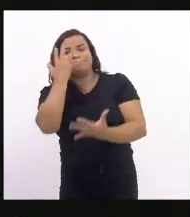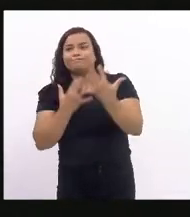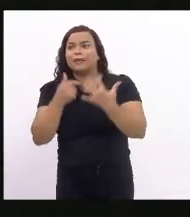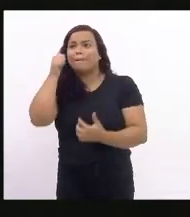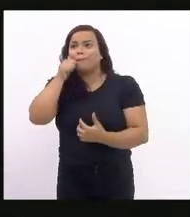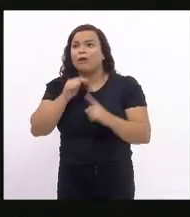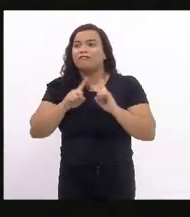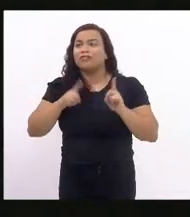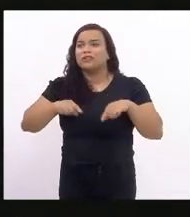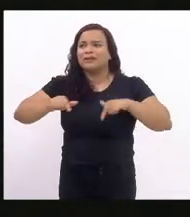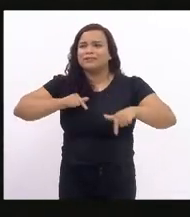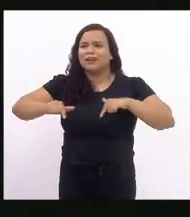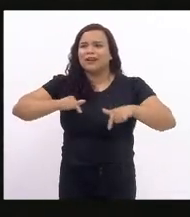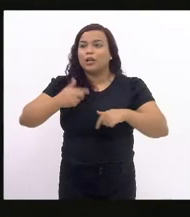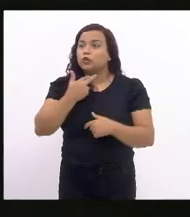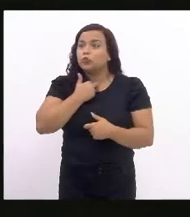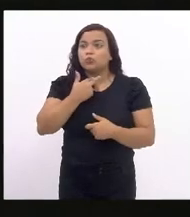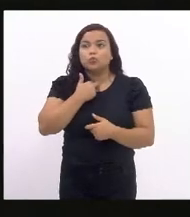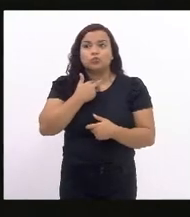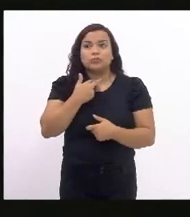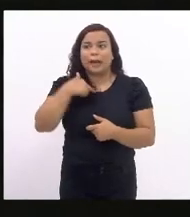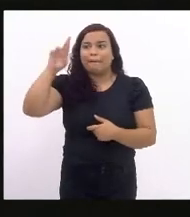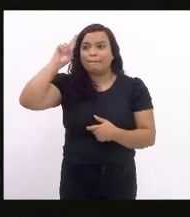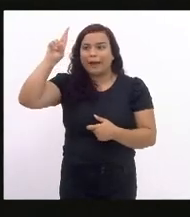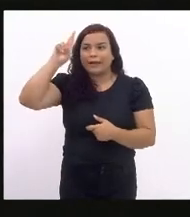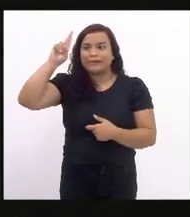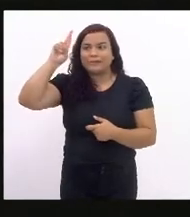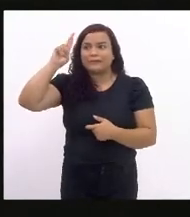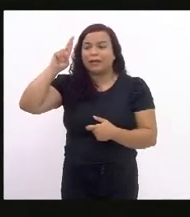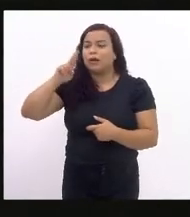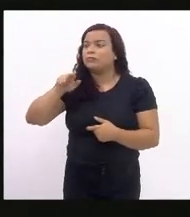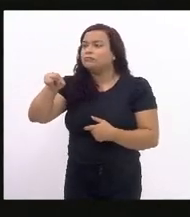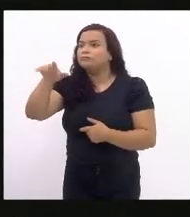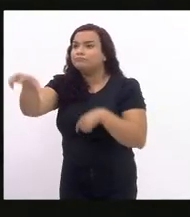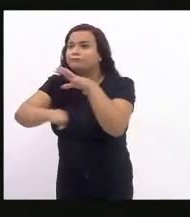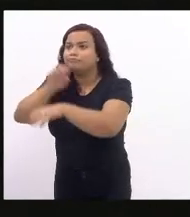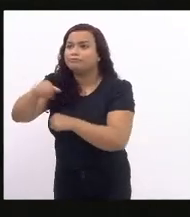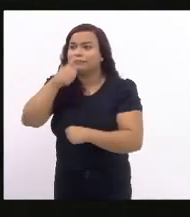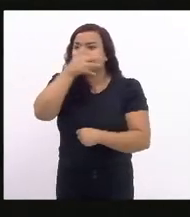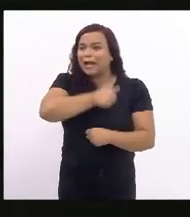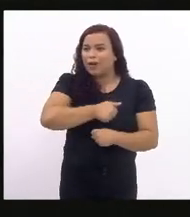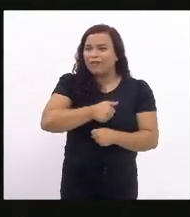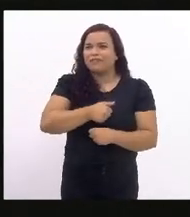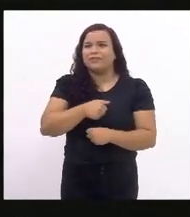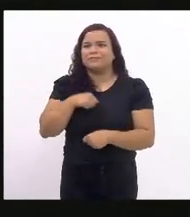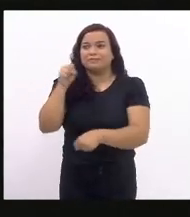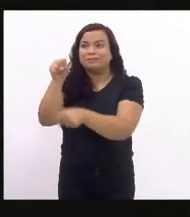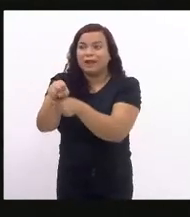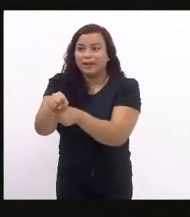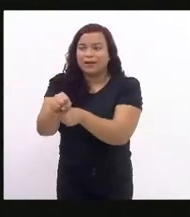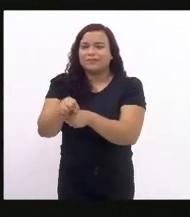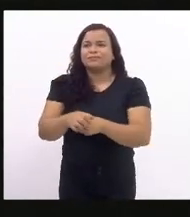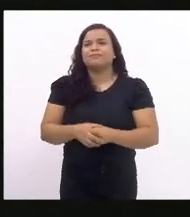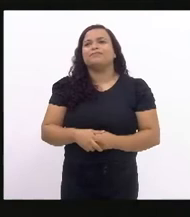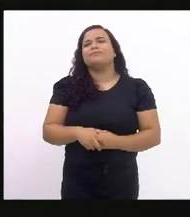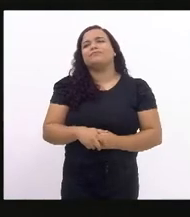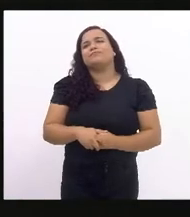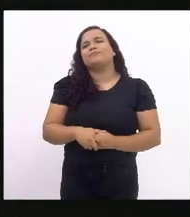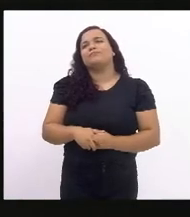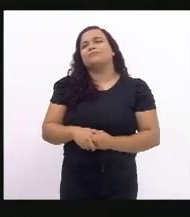foi possível que os patrões e a polícia impedisse aquela manifestação,